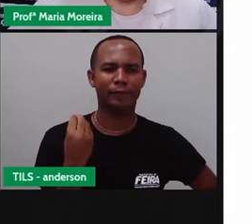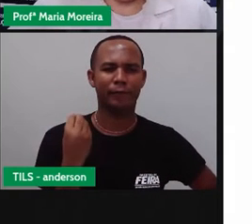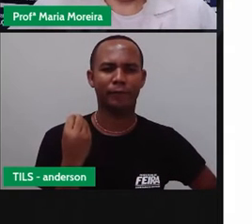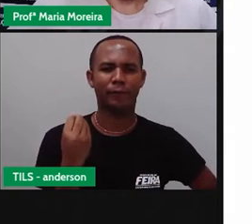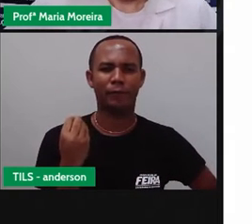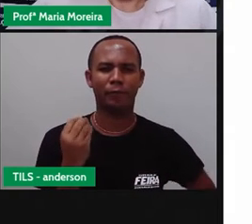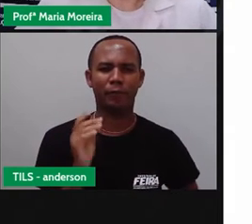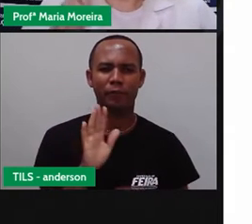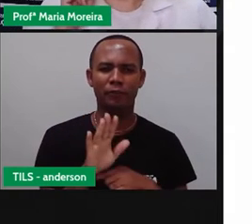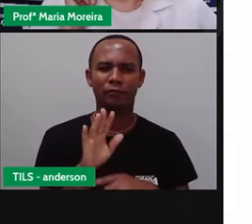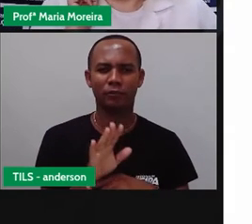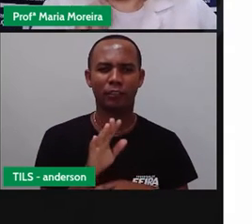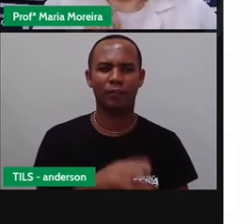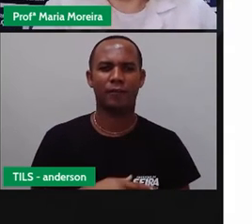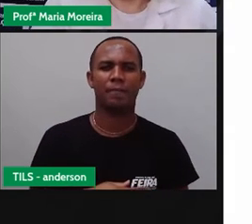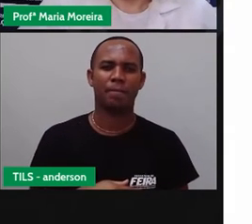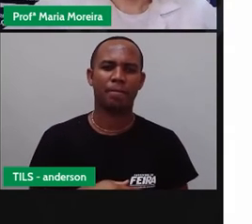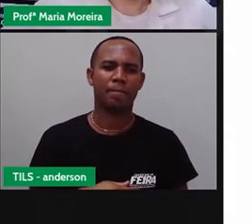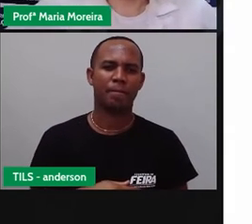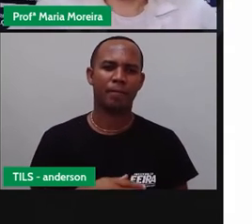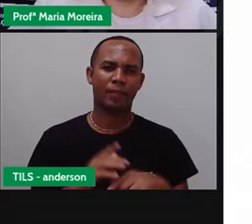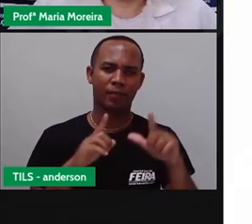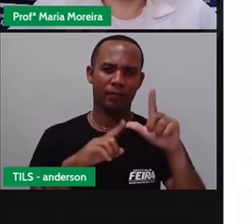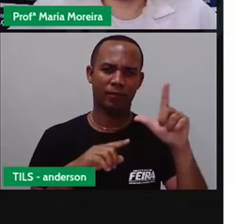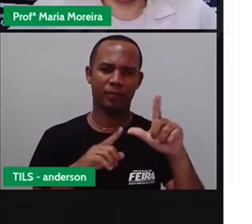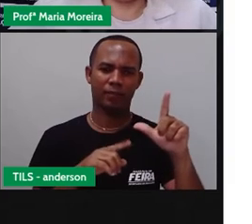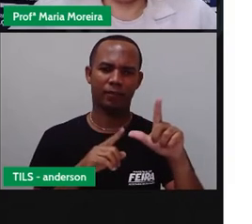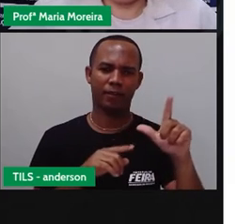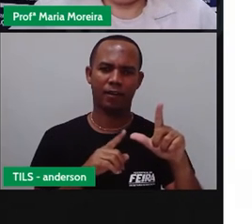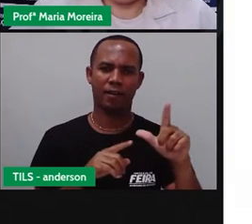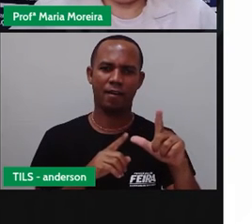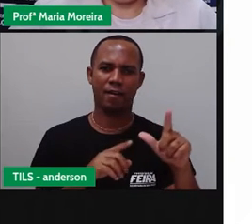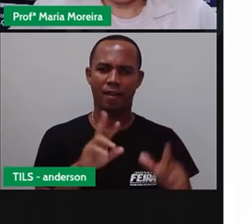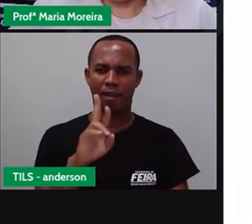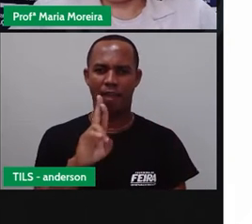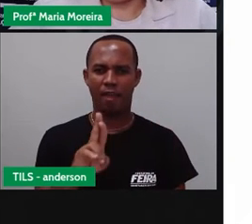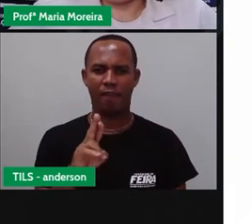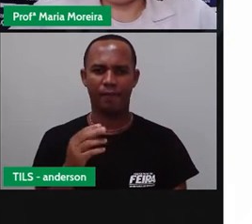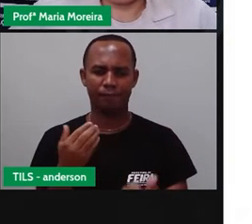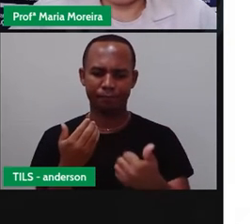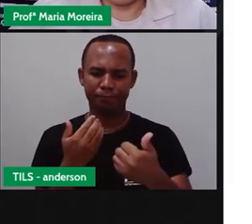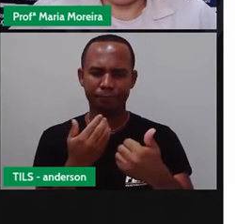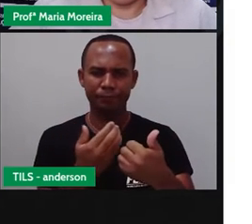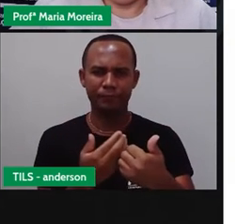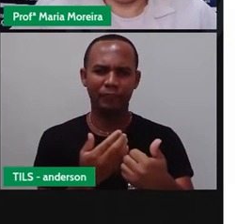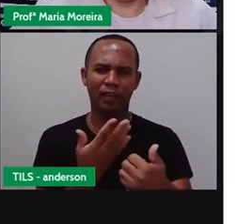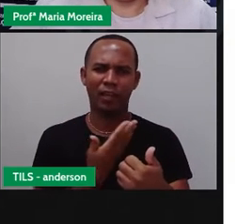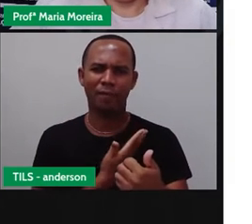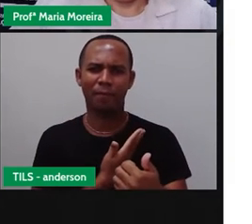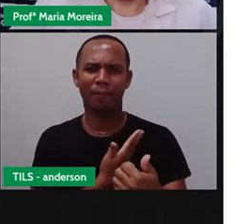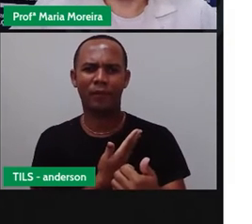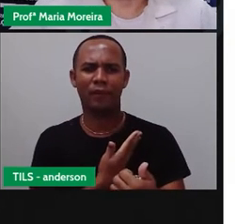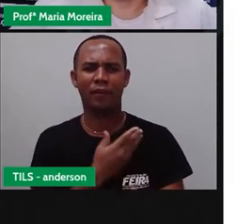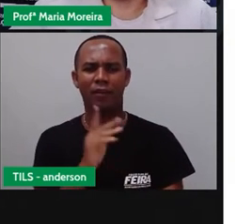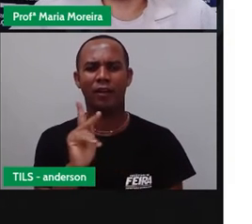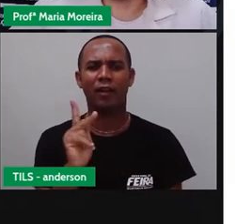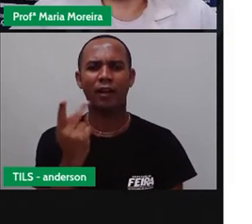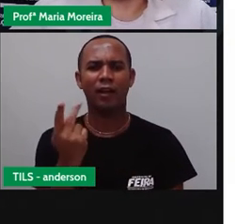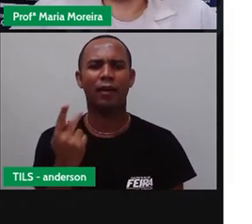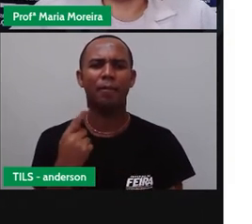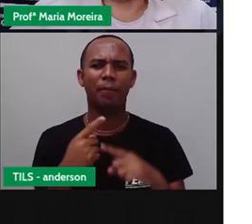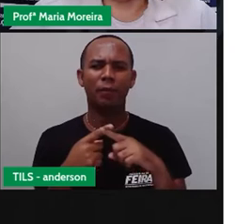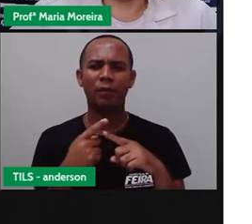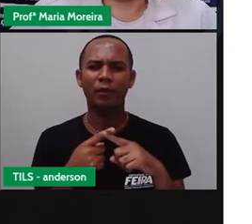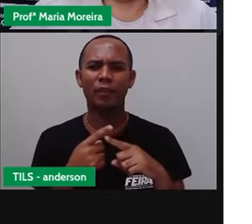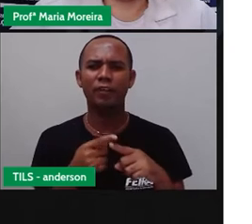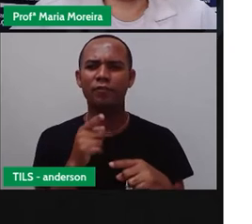Então, a letra R se aproximou e disse, Querida amiga H, por que você